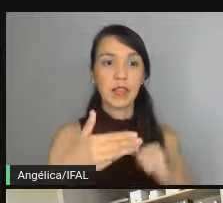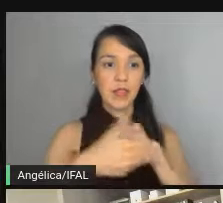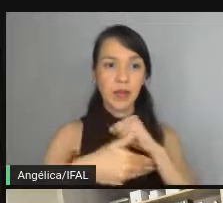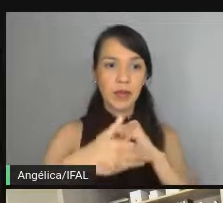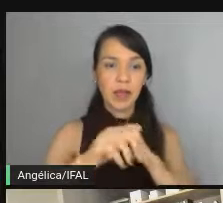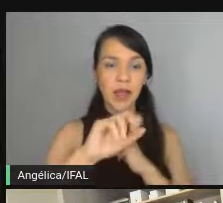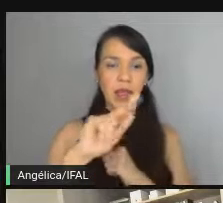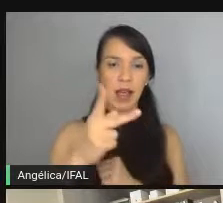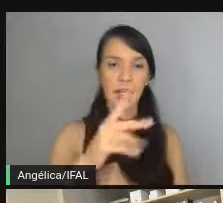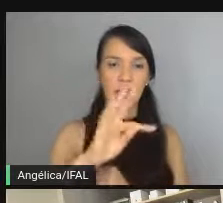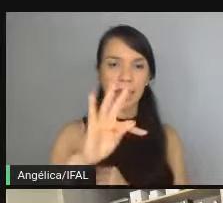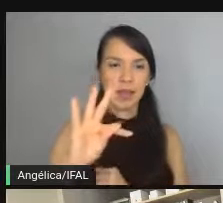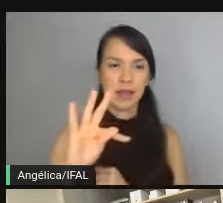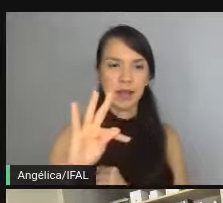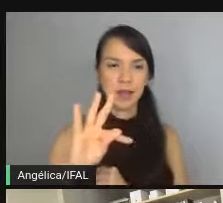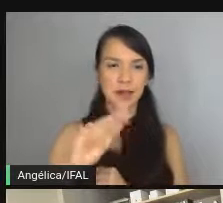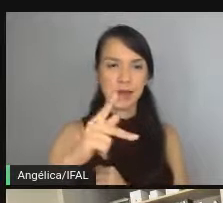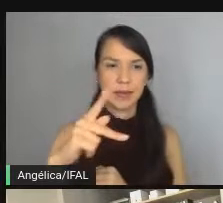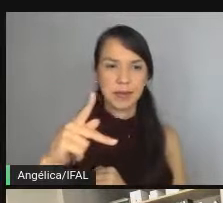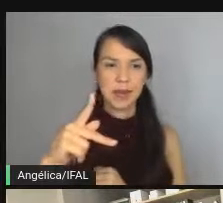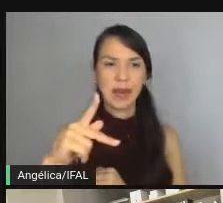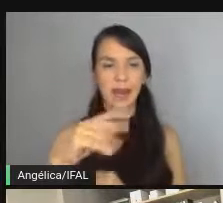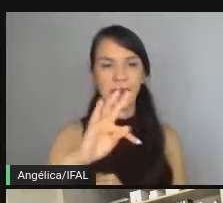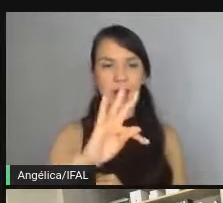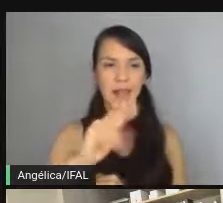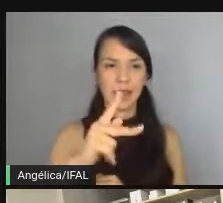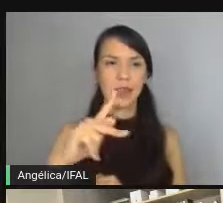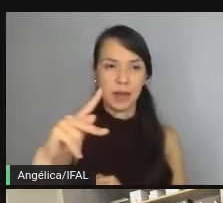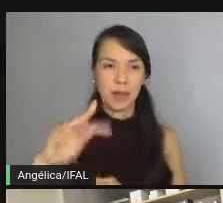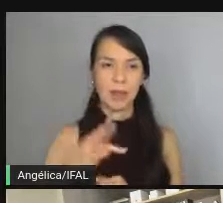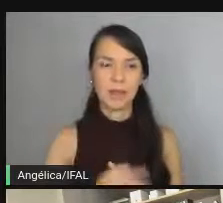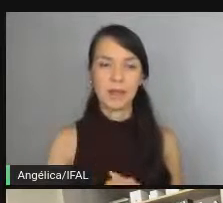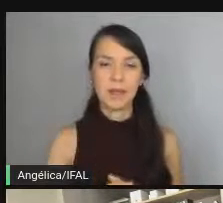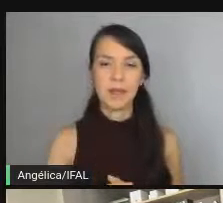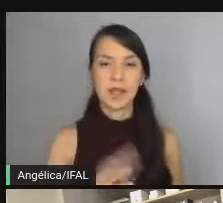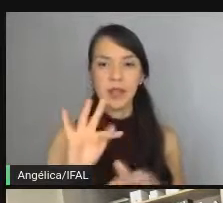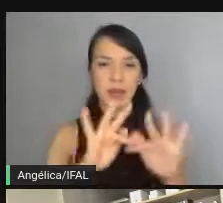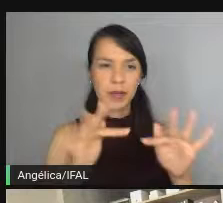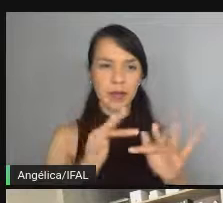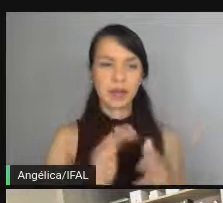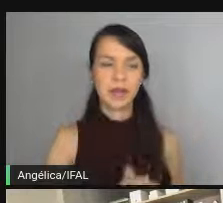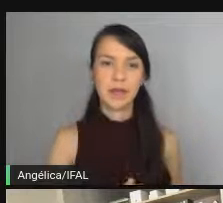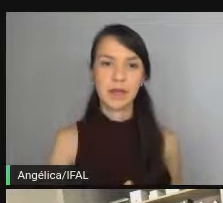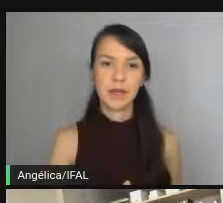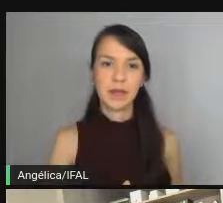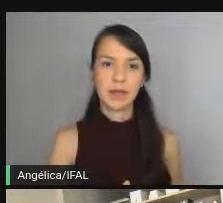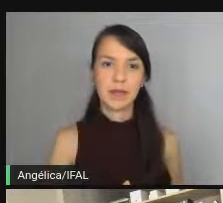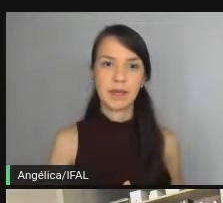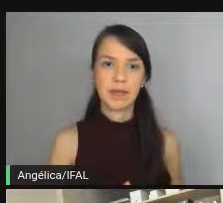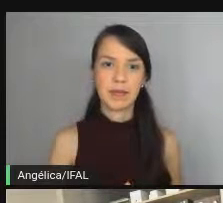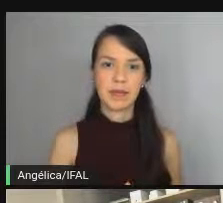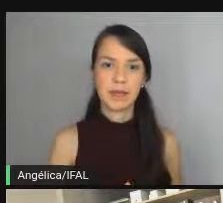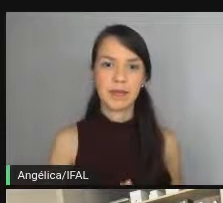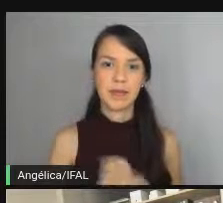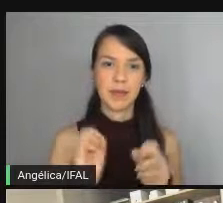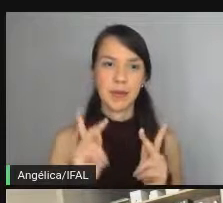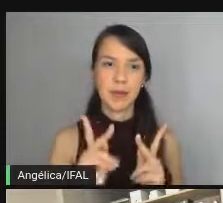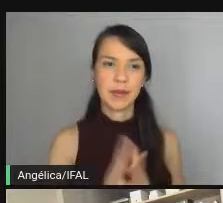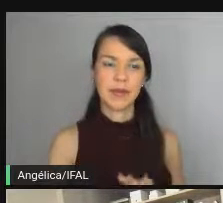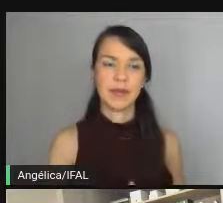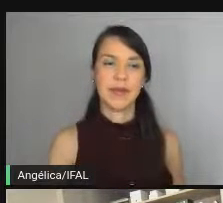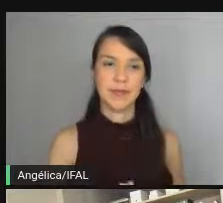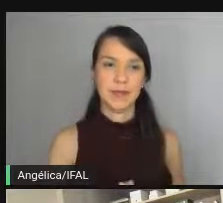é HTTP, desculpa, é, perdão, é HTTP mesmo, só para simplificar as coisas. Certo, então,